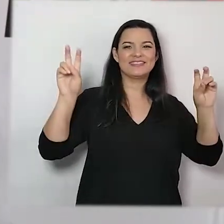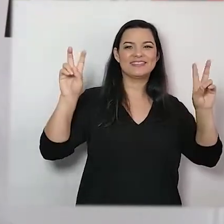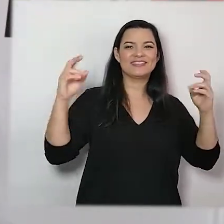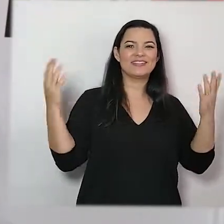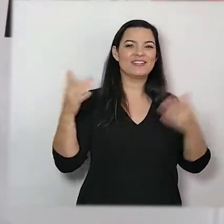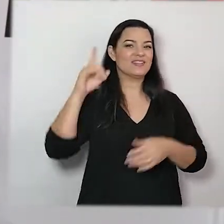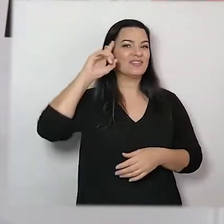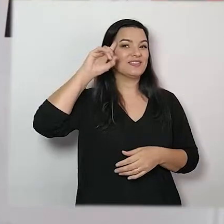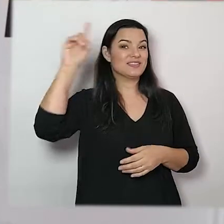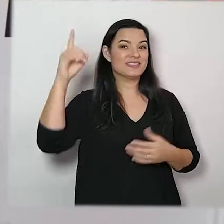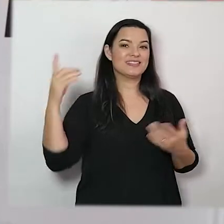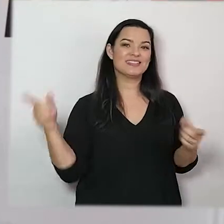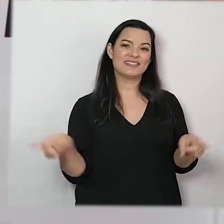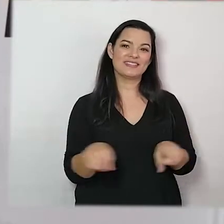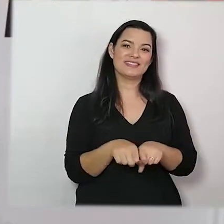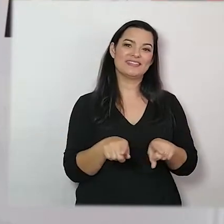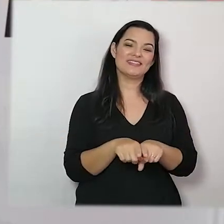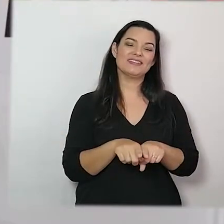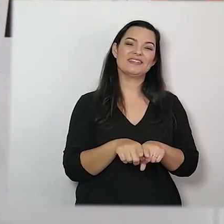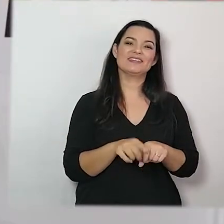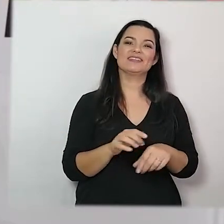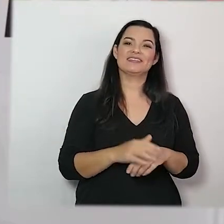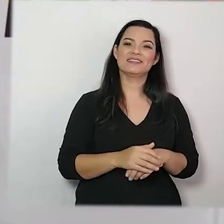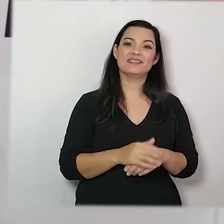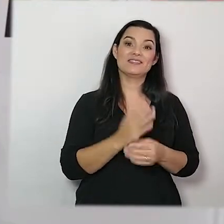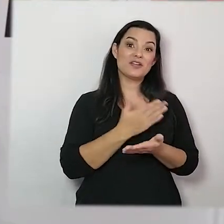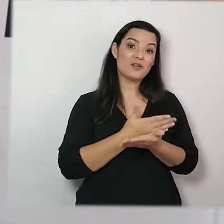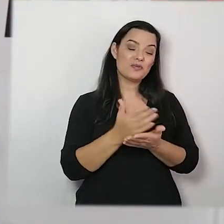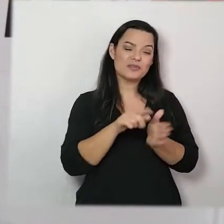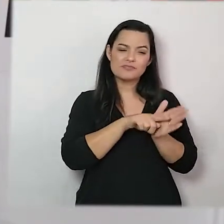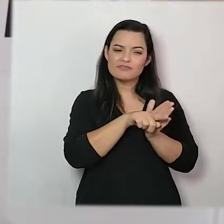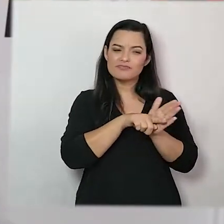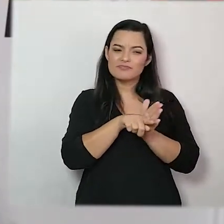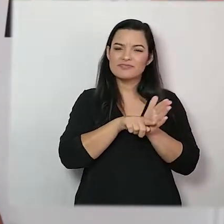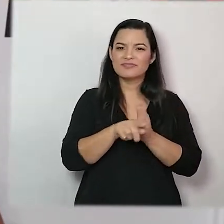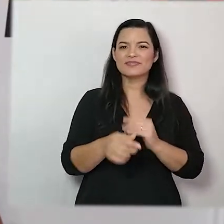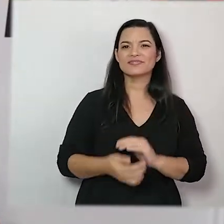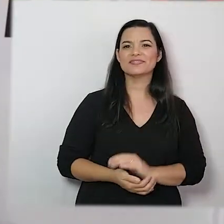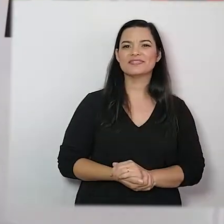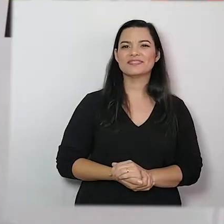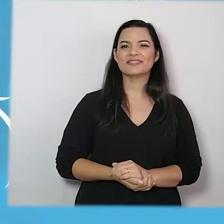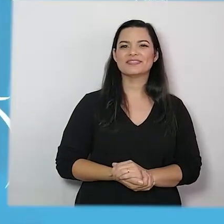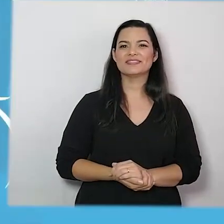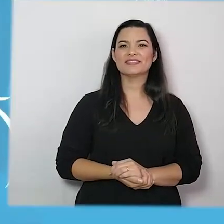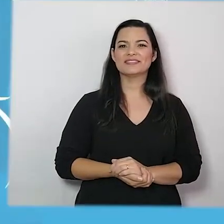aí o tema, a data de hoje, que vamos começar nossas investigações.